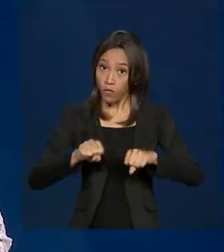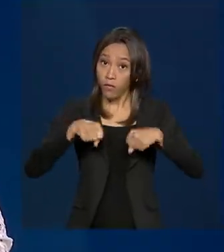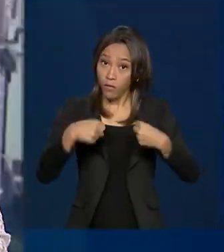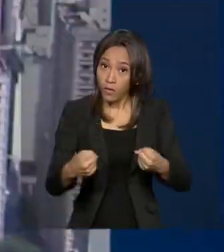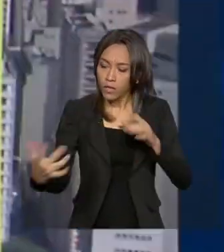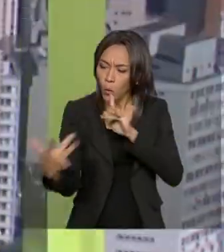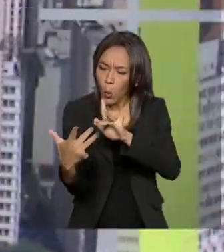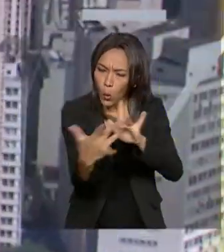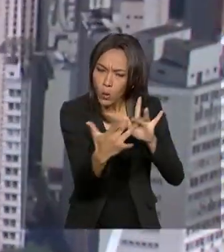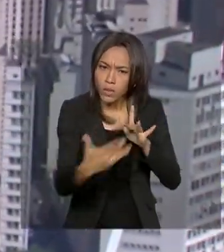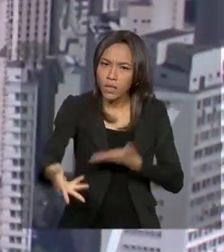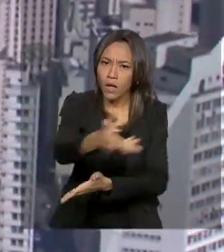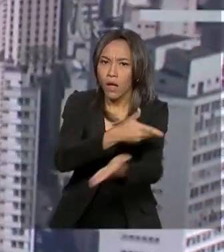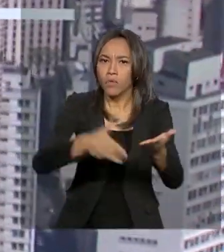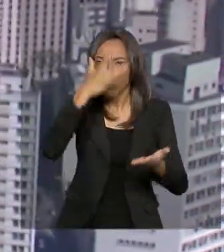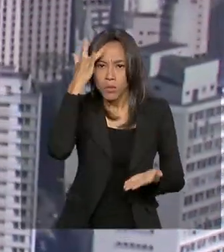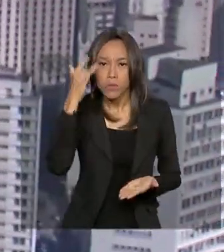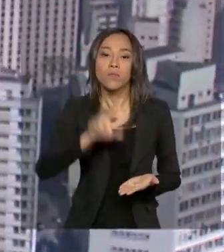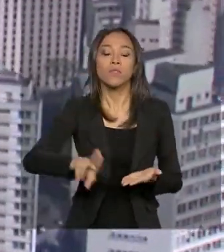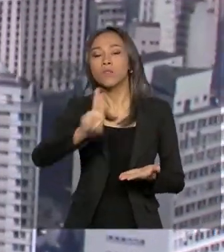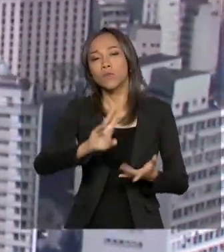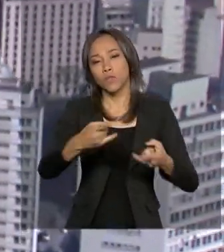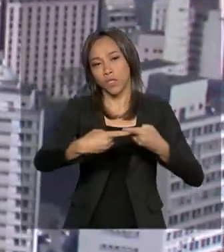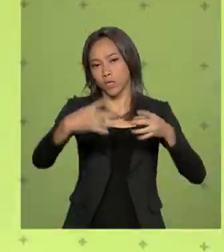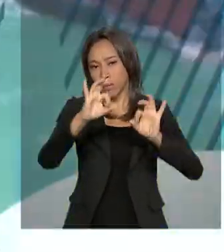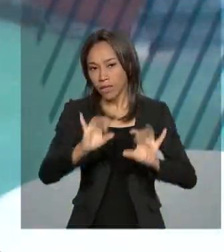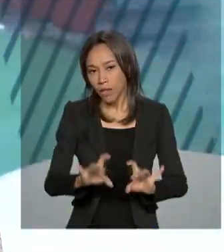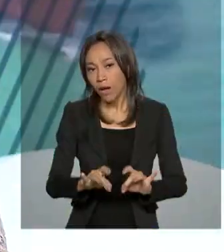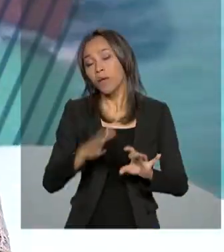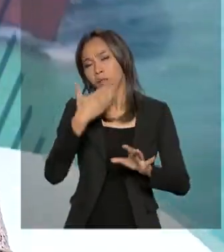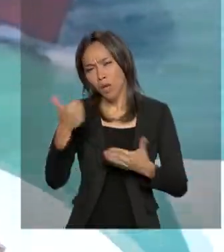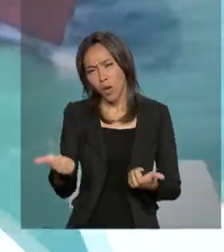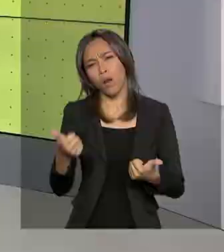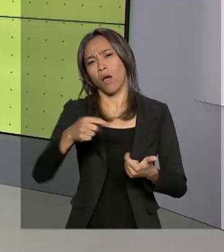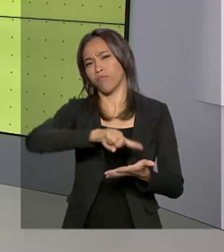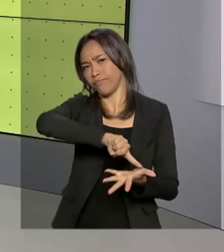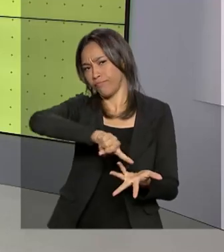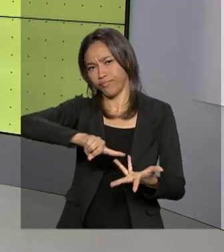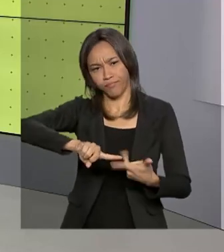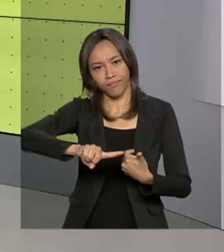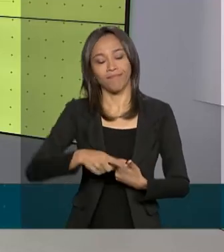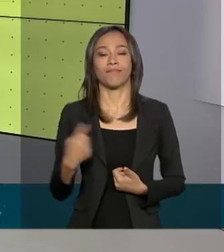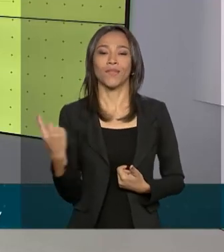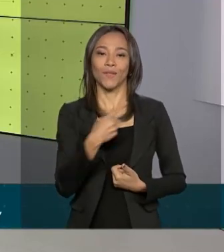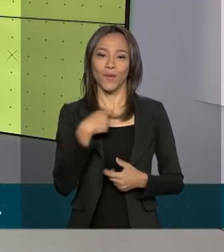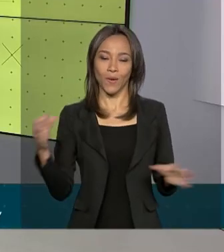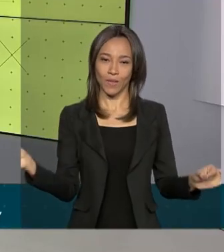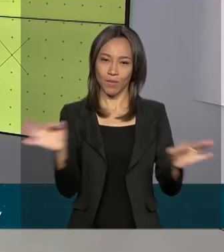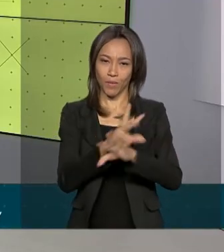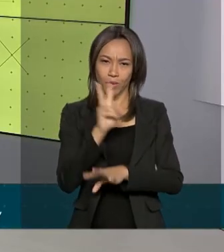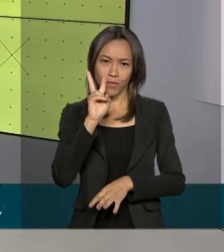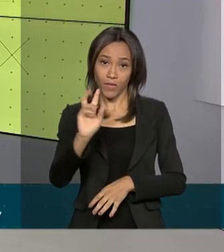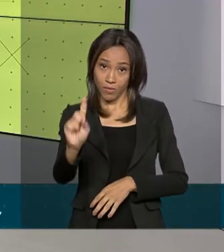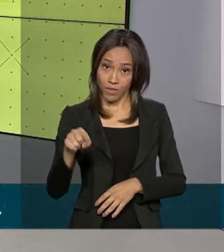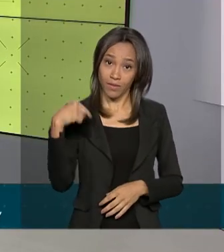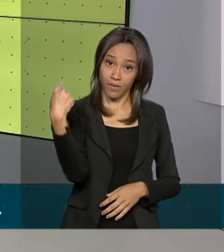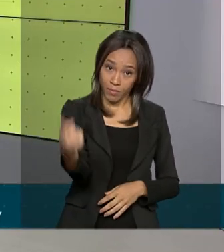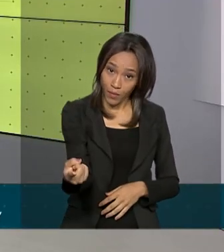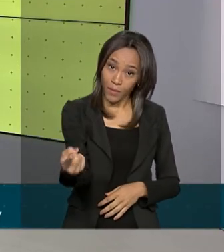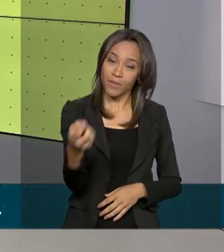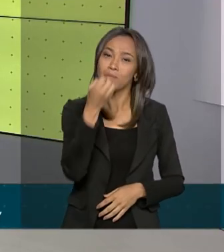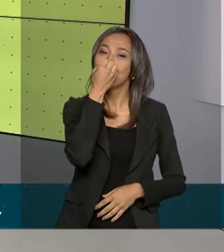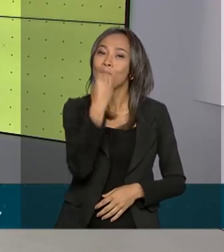com os clientes e aprimorar a utilização de seus produtos e serviços. A gente fica por aqui e nos vemos na próxima edição.